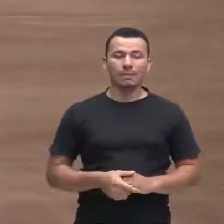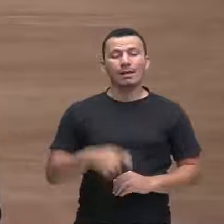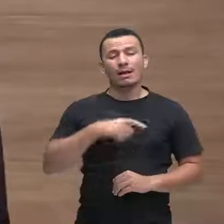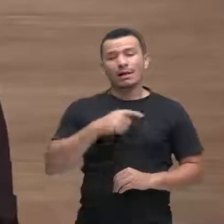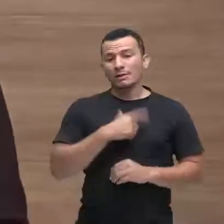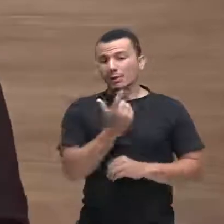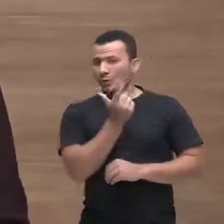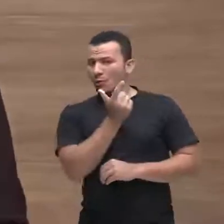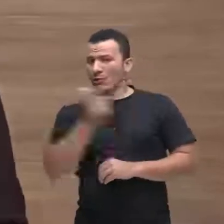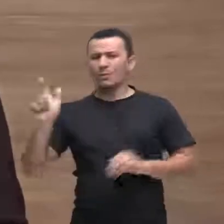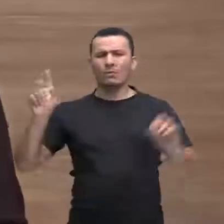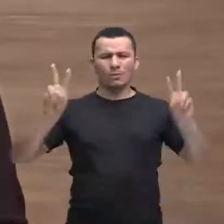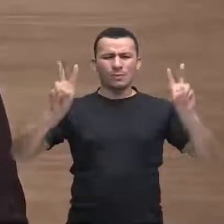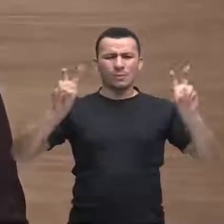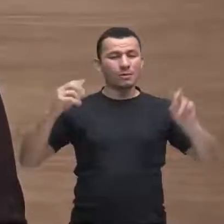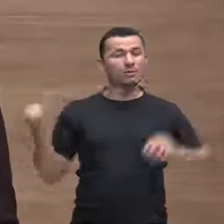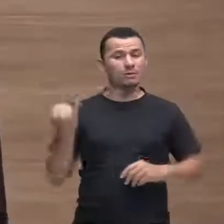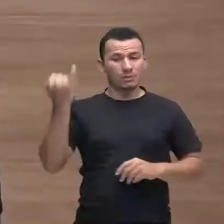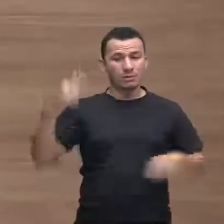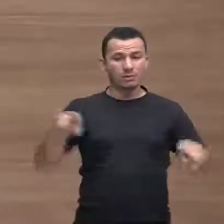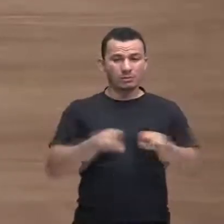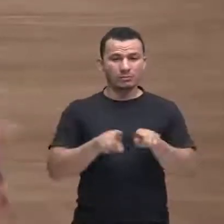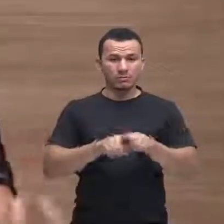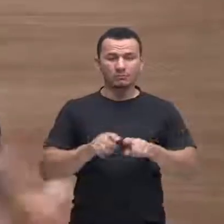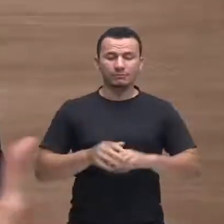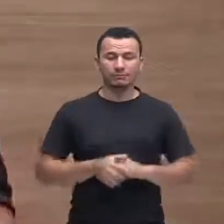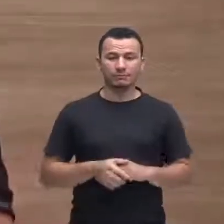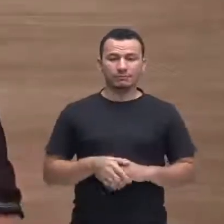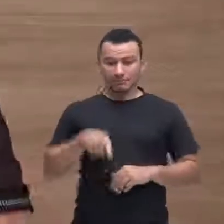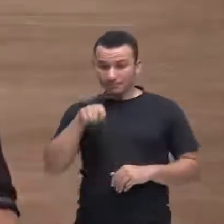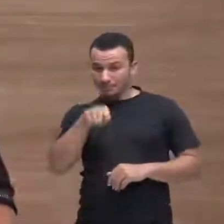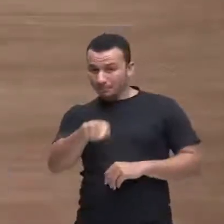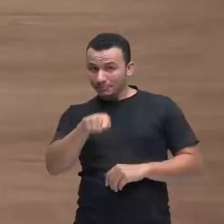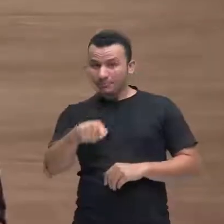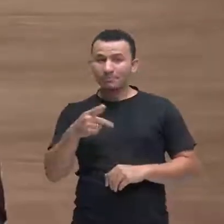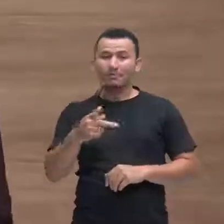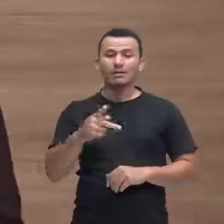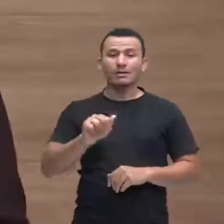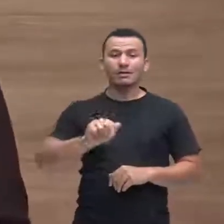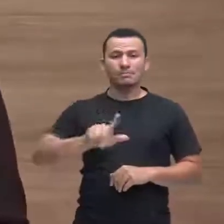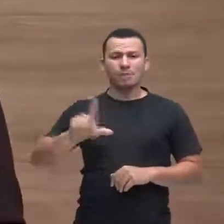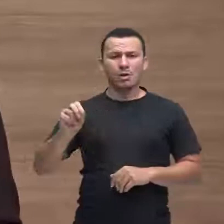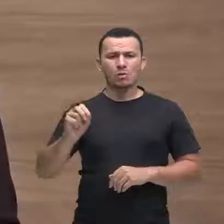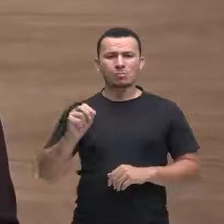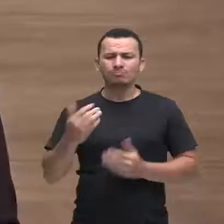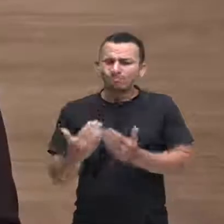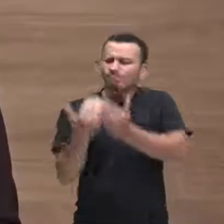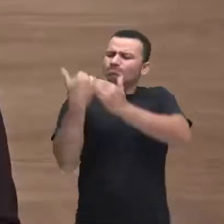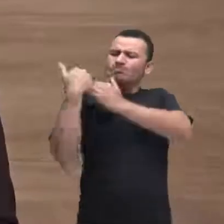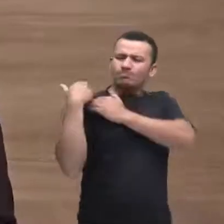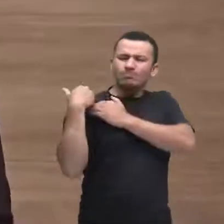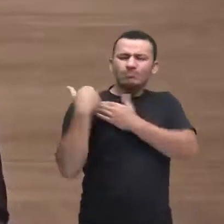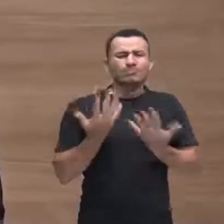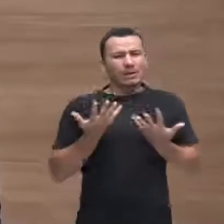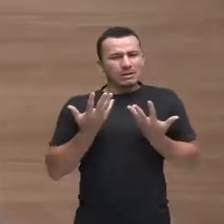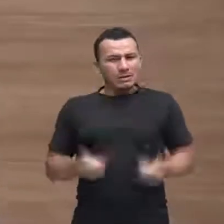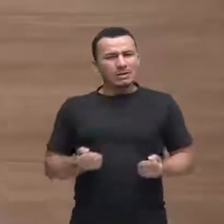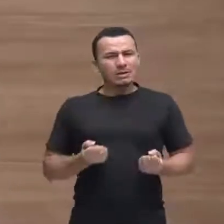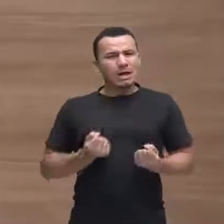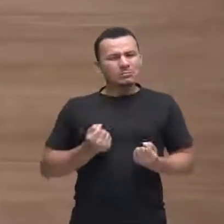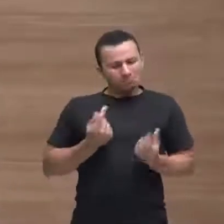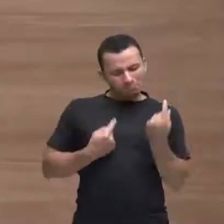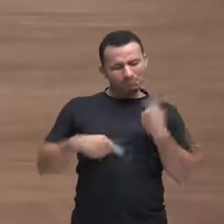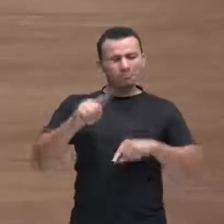que eu considero muito interessante o Paulo toma para ele a responsabilidade por seguir adiante